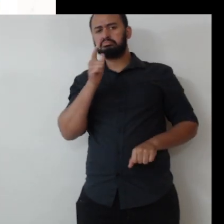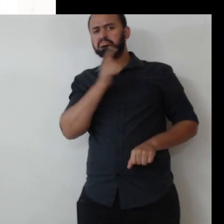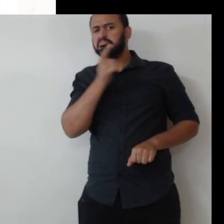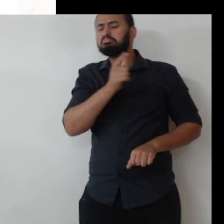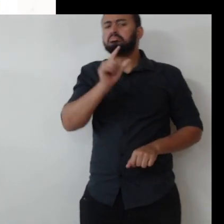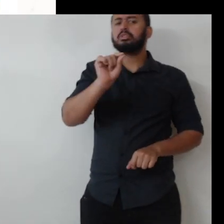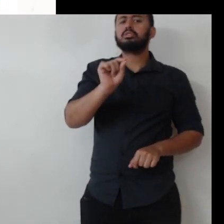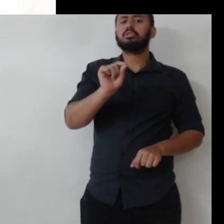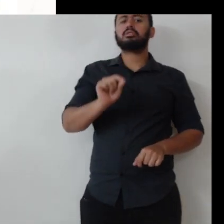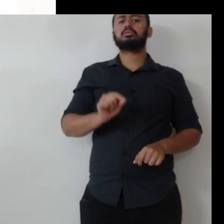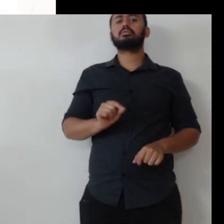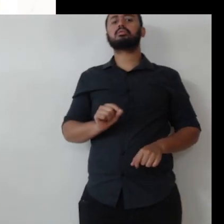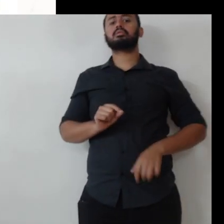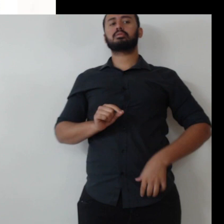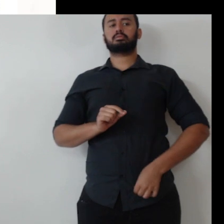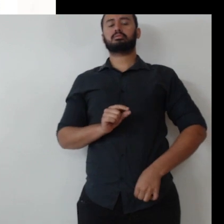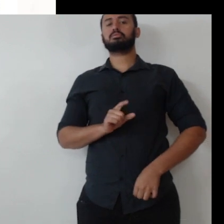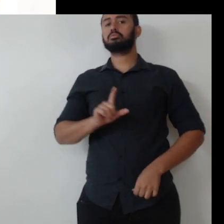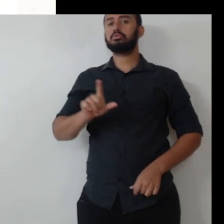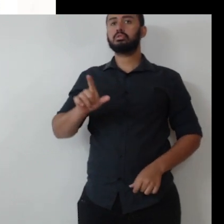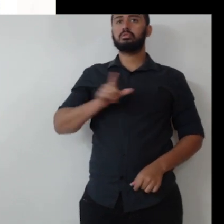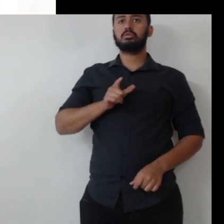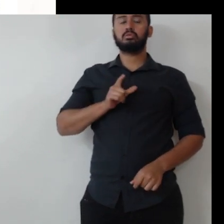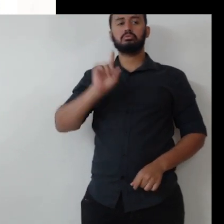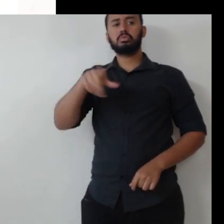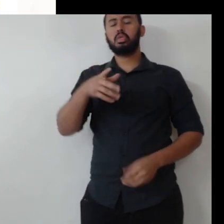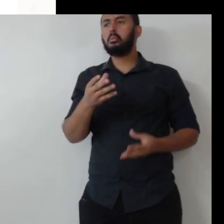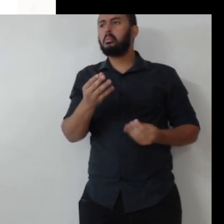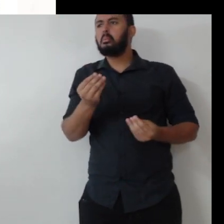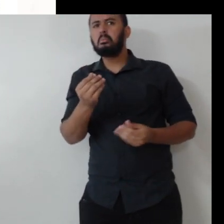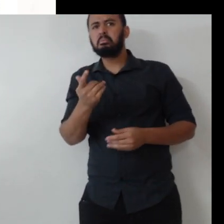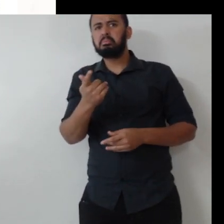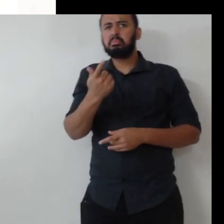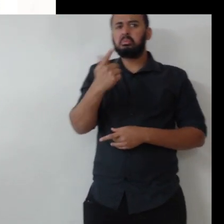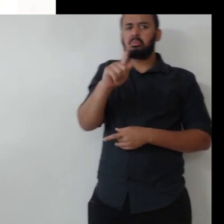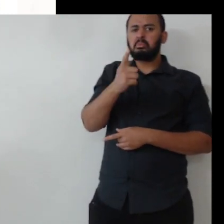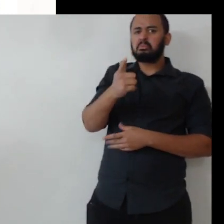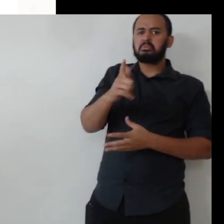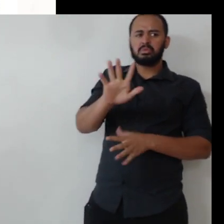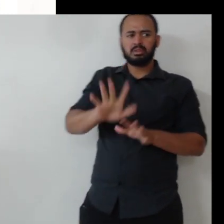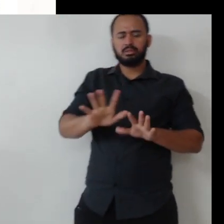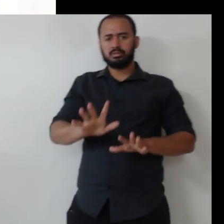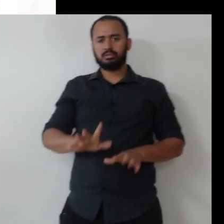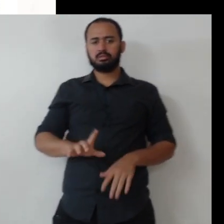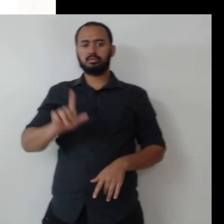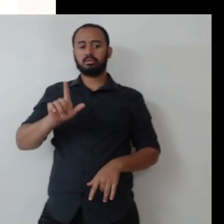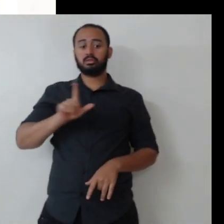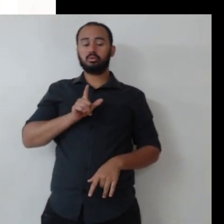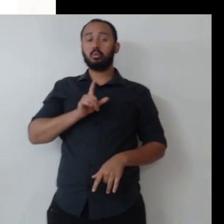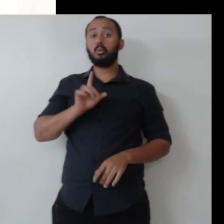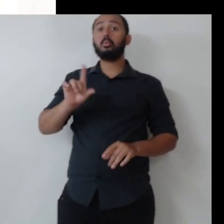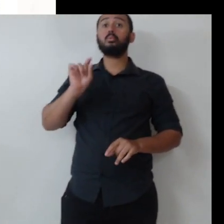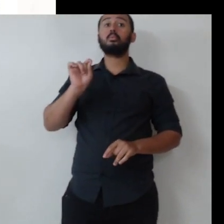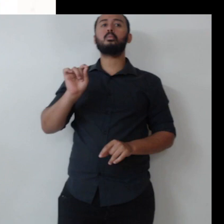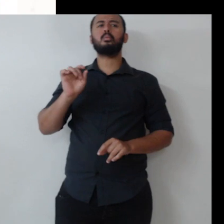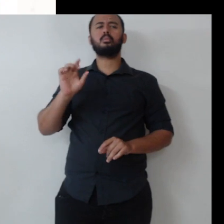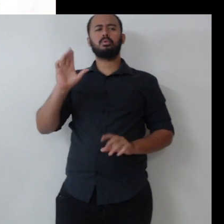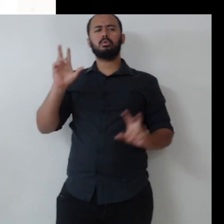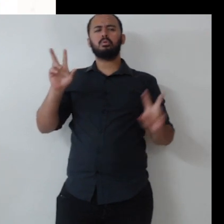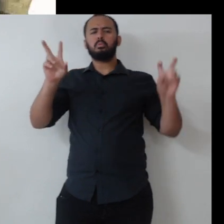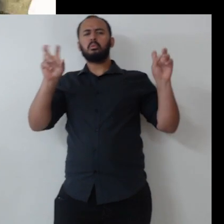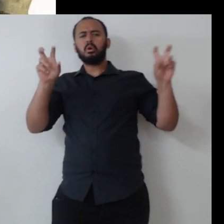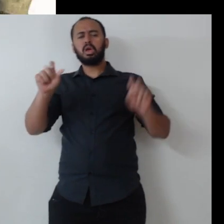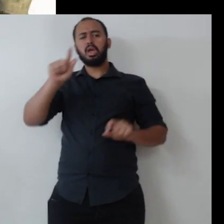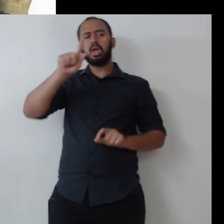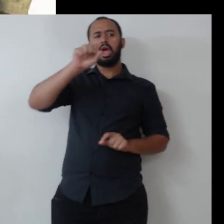evidenciados, mas não tem nada de governança aí. Então, do ponto de vista de ESG, o conceito de ESG, ele já vai